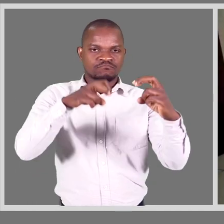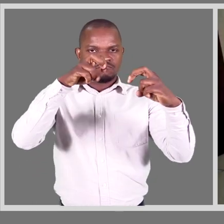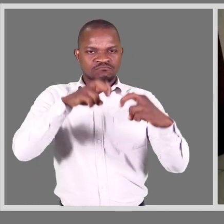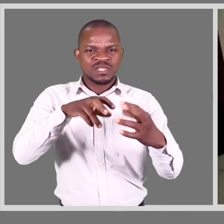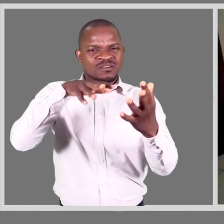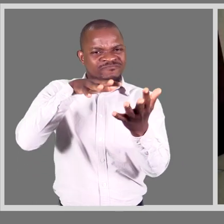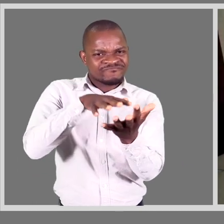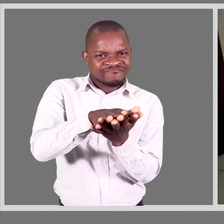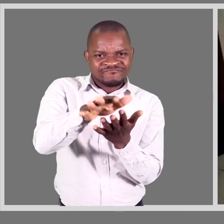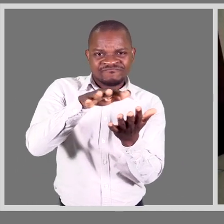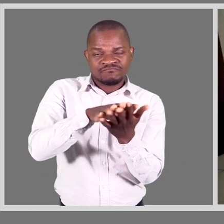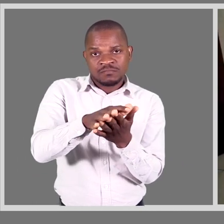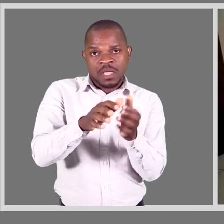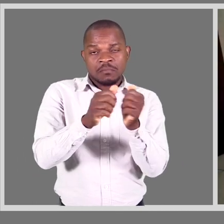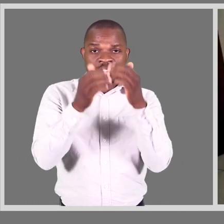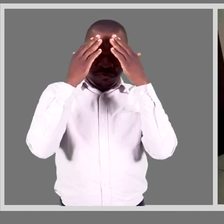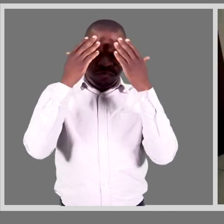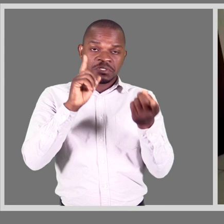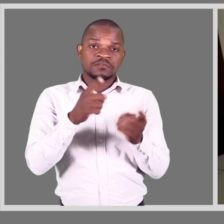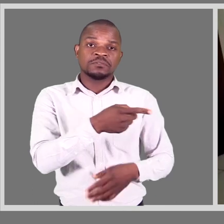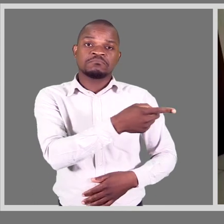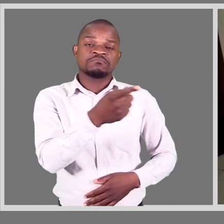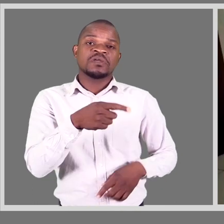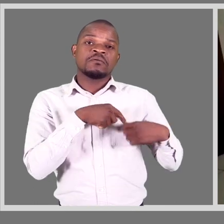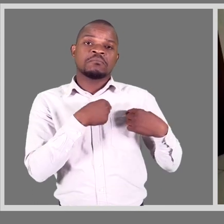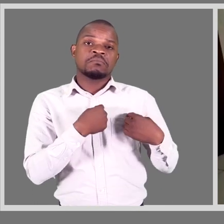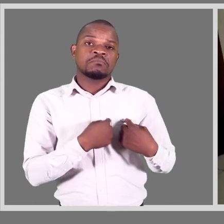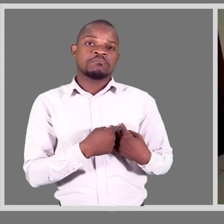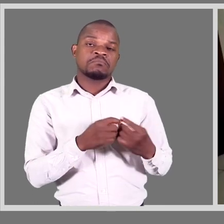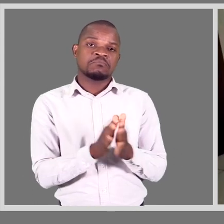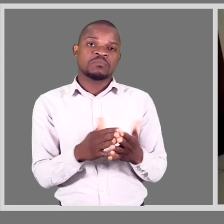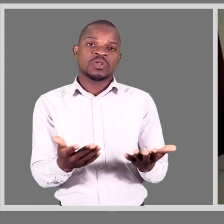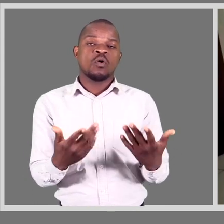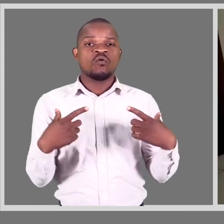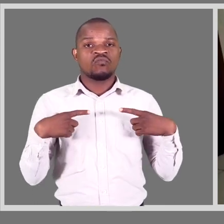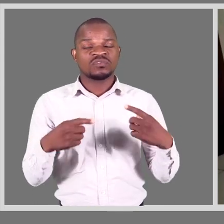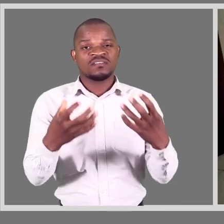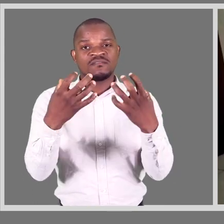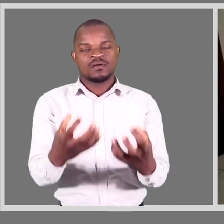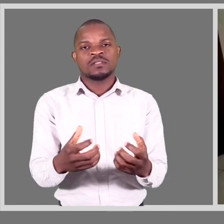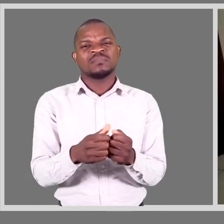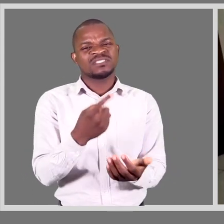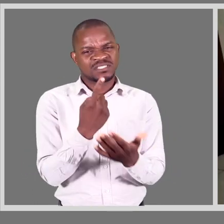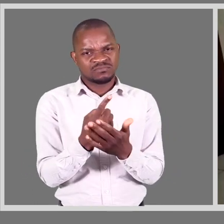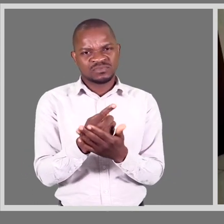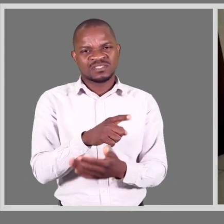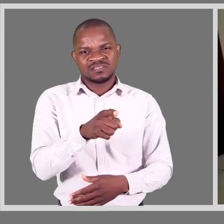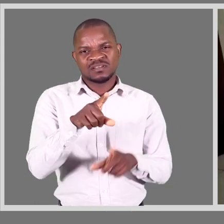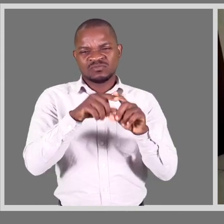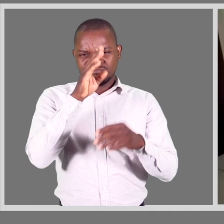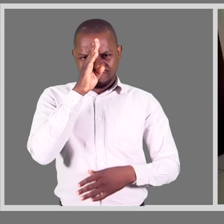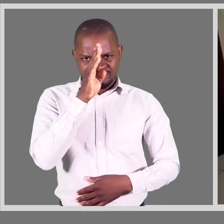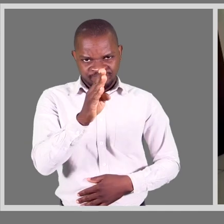sensibilizar. Não sei se é por falta de vontade ou ignorância, mas deveria se levar